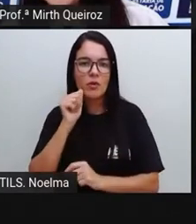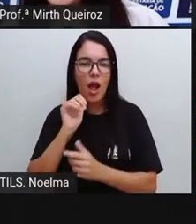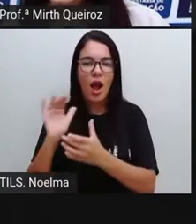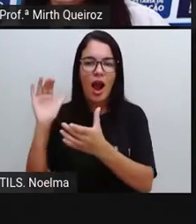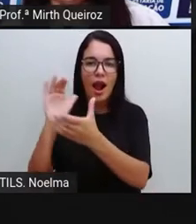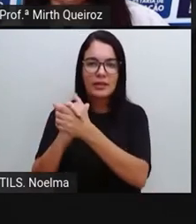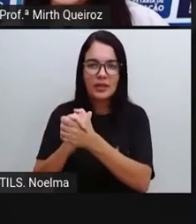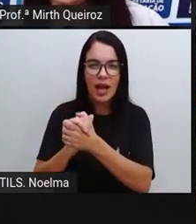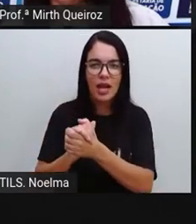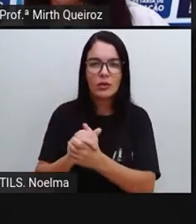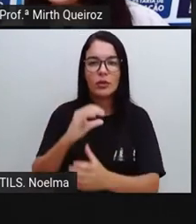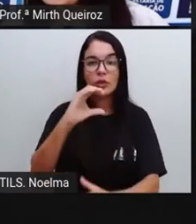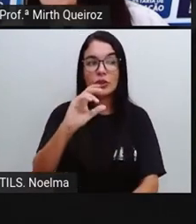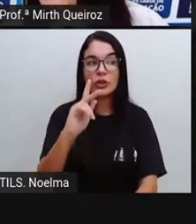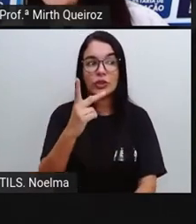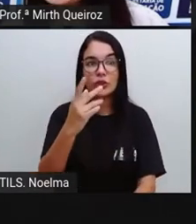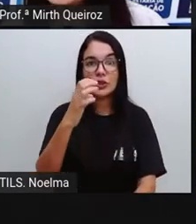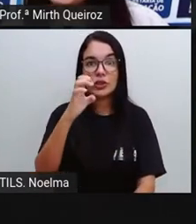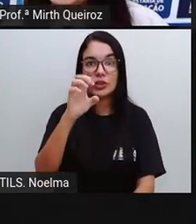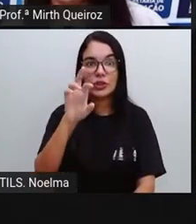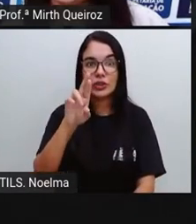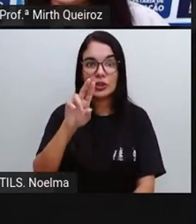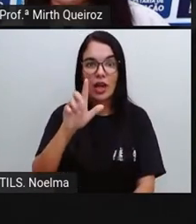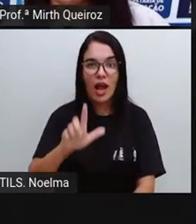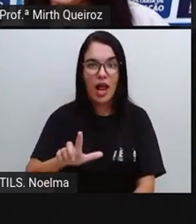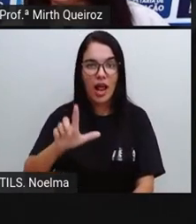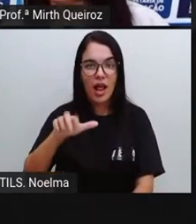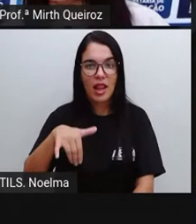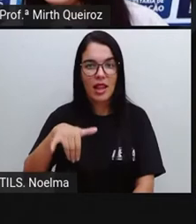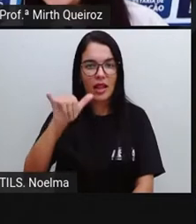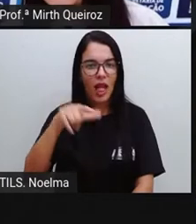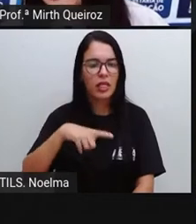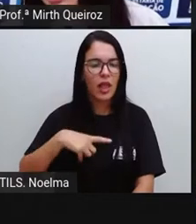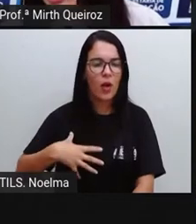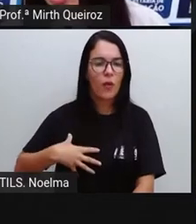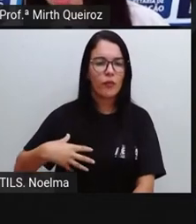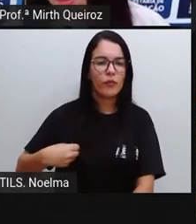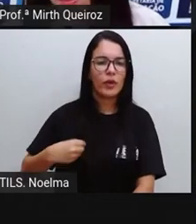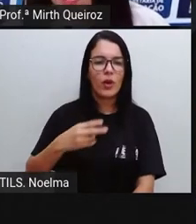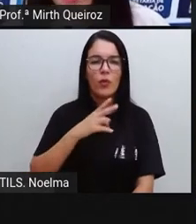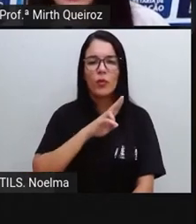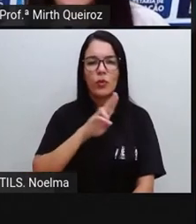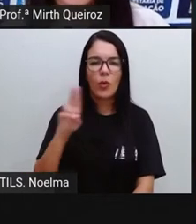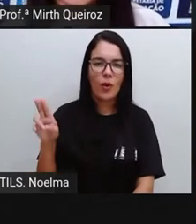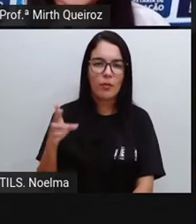Brito e tiveram um filho chamado Brendan Brito.